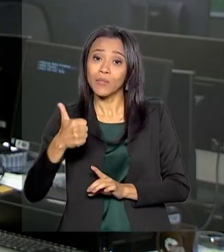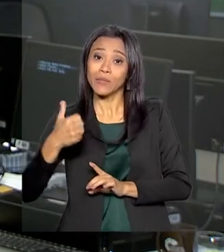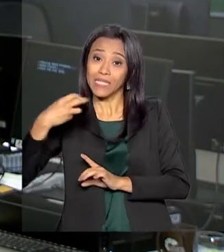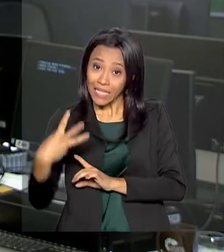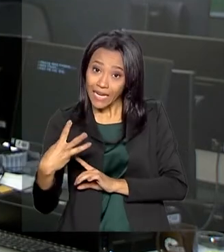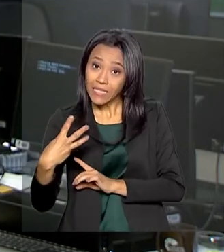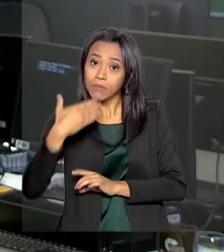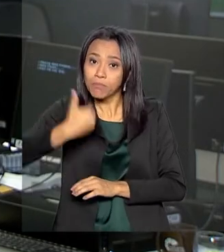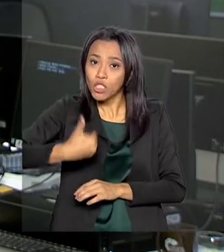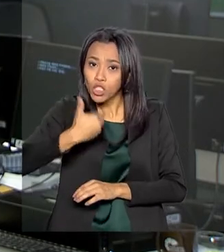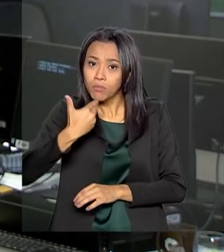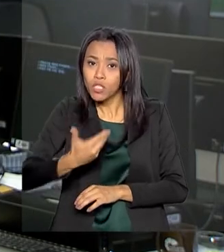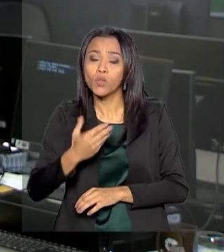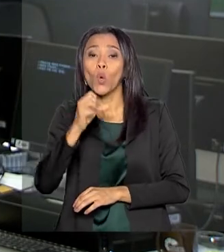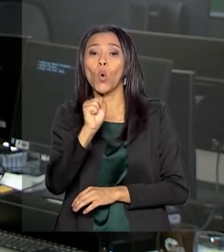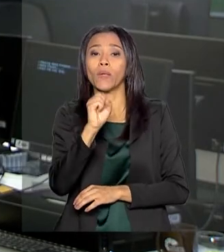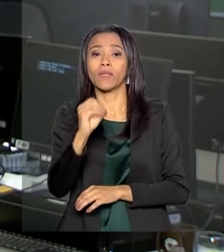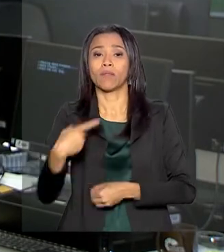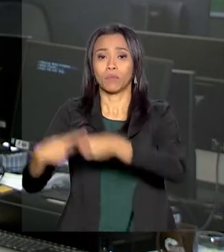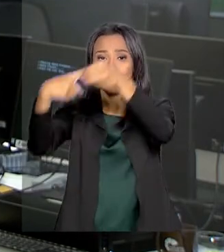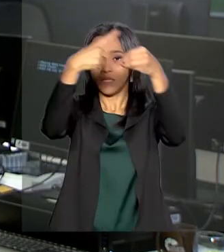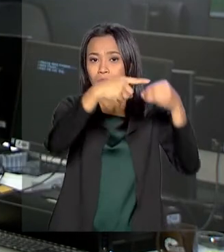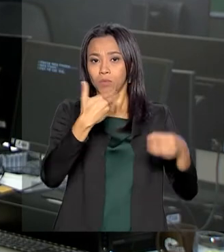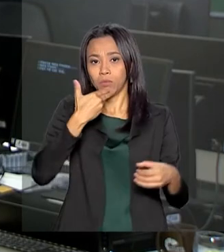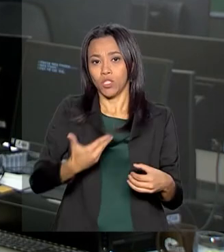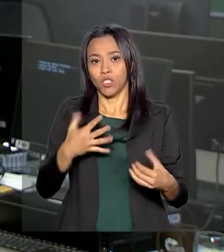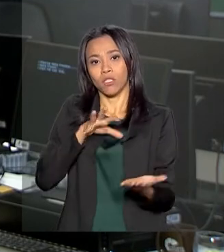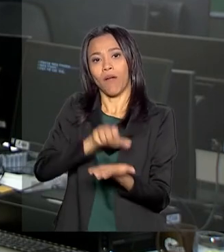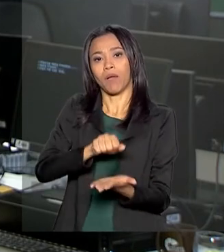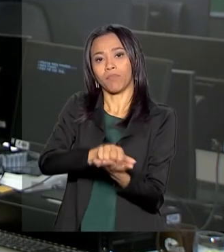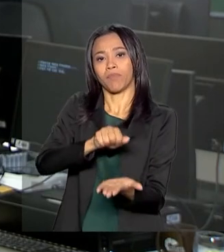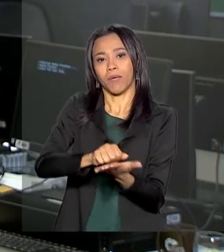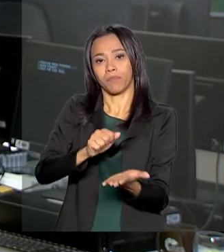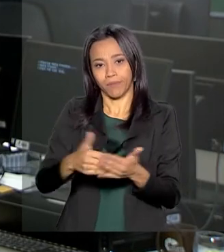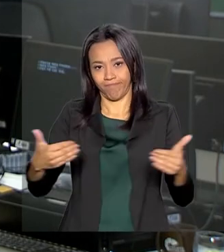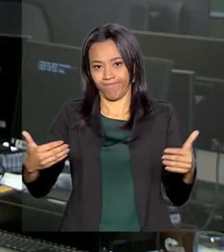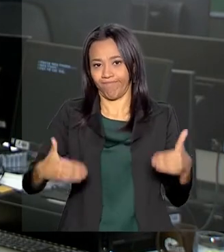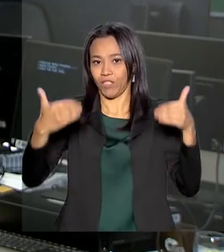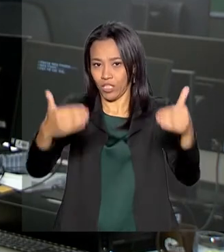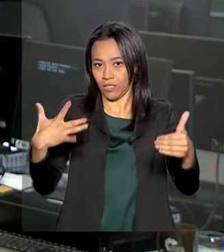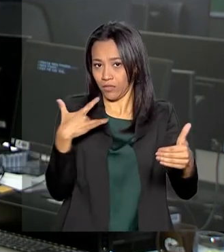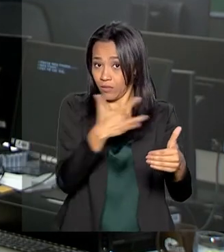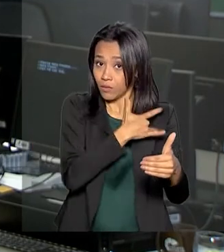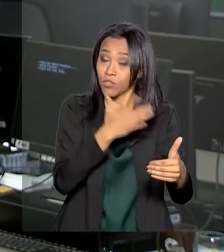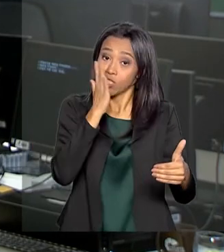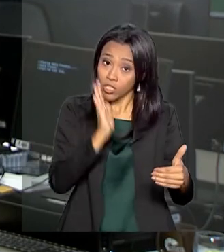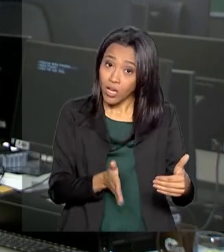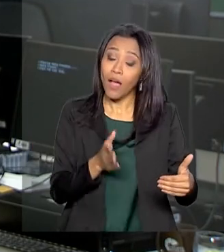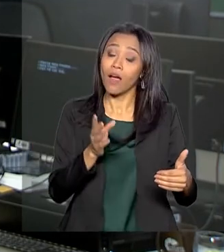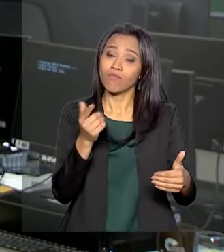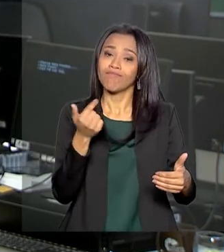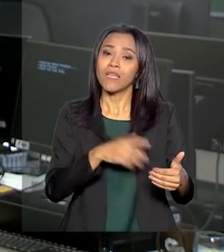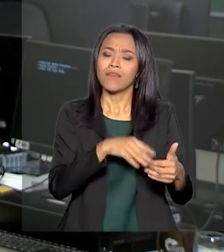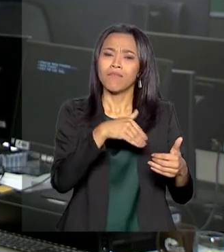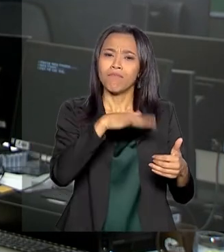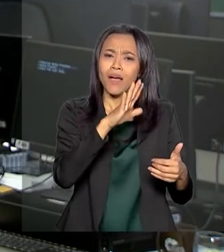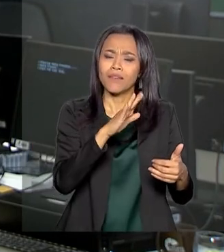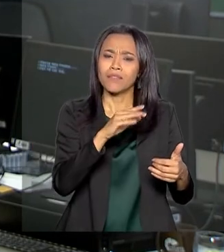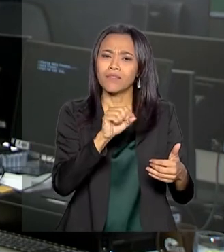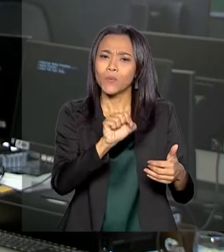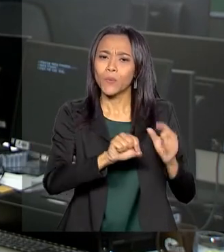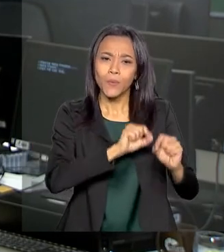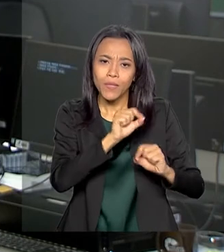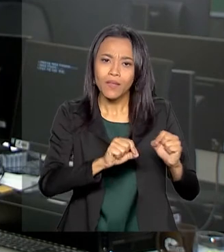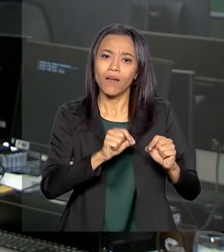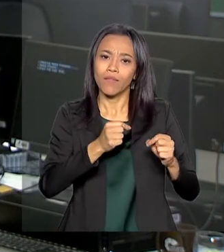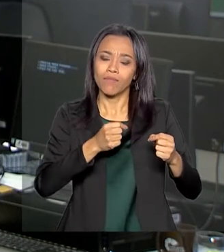adesão em 80 municípios de 21 estados. 172 unidades já foram contempladas com a ampliação do